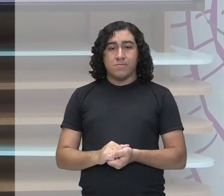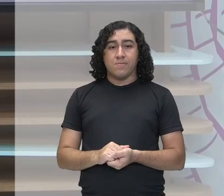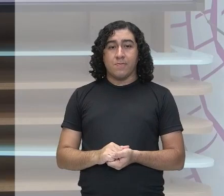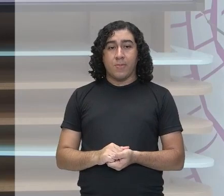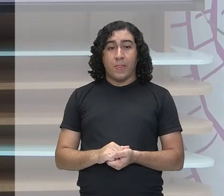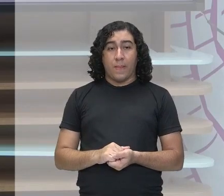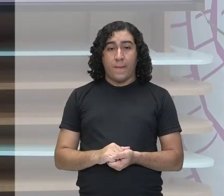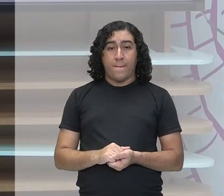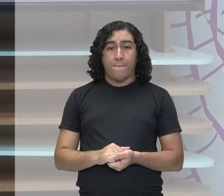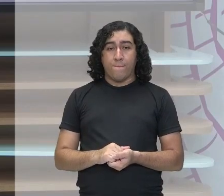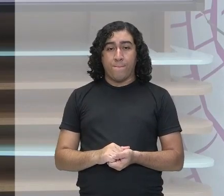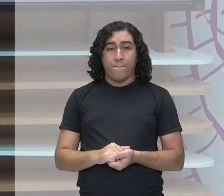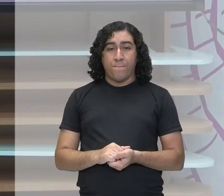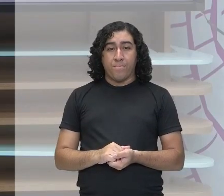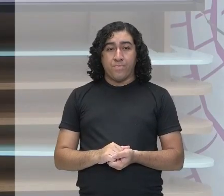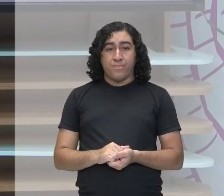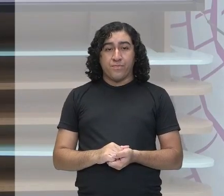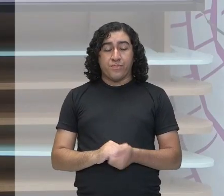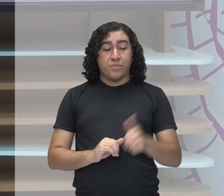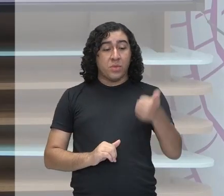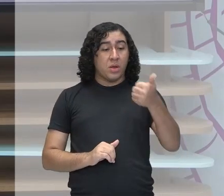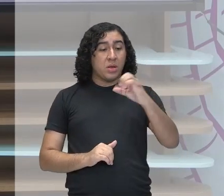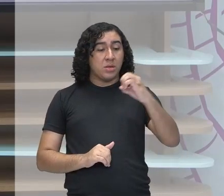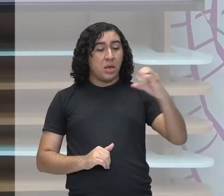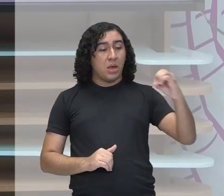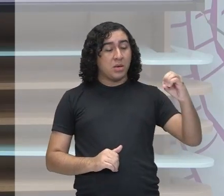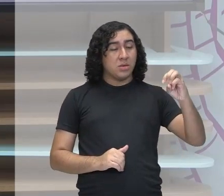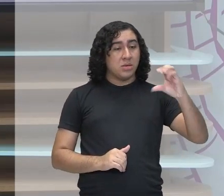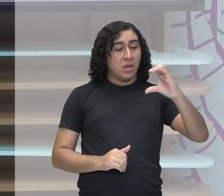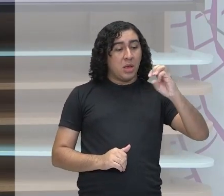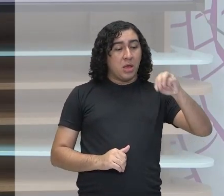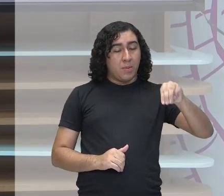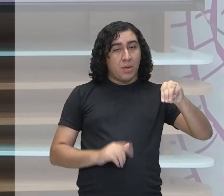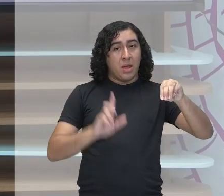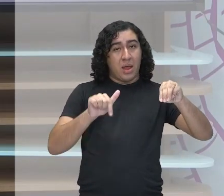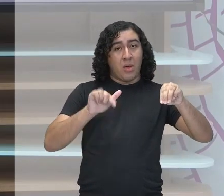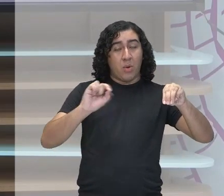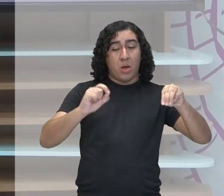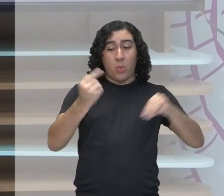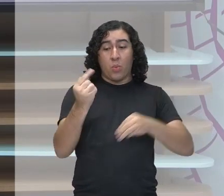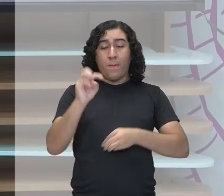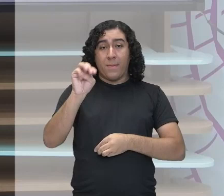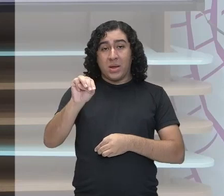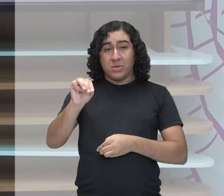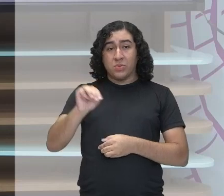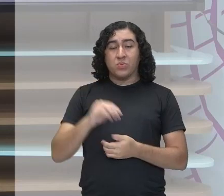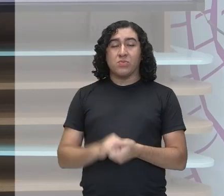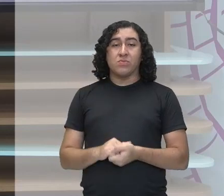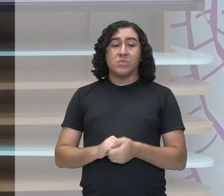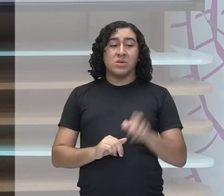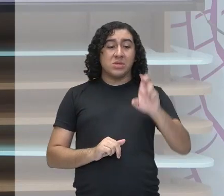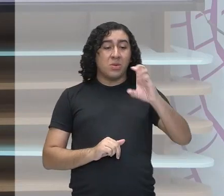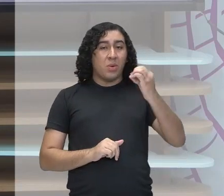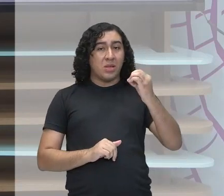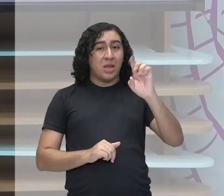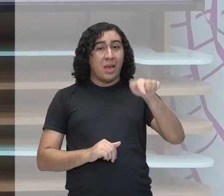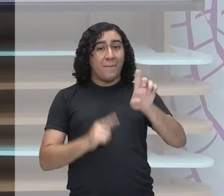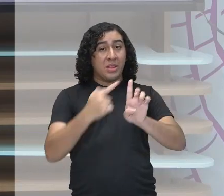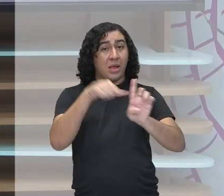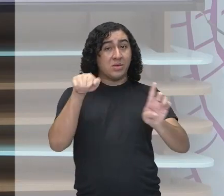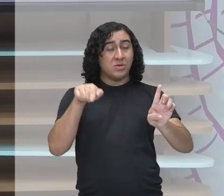Olha... 100 centímetros é um metro. Um metro é igual a 100 centímetros. 50 centímetros é meio metro.